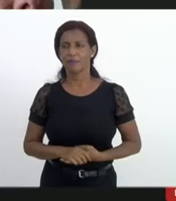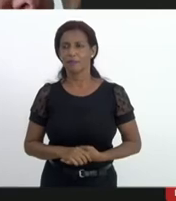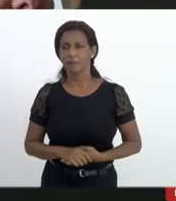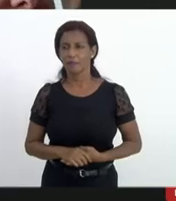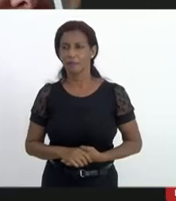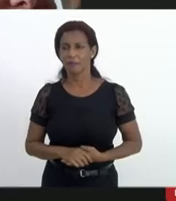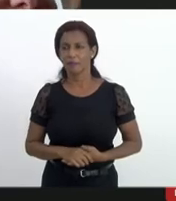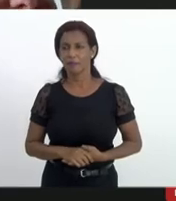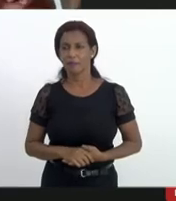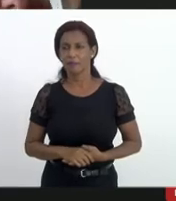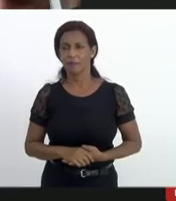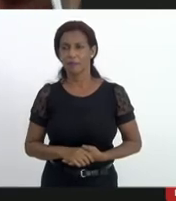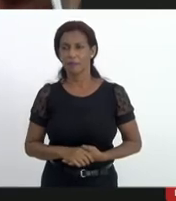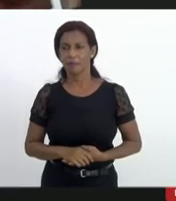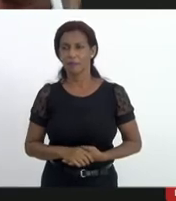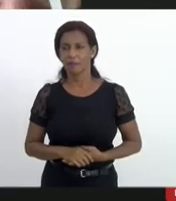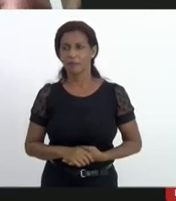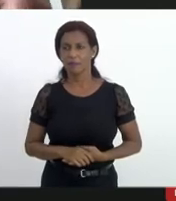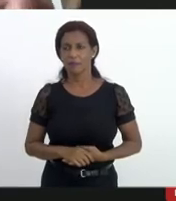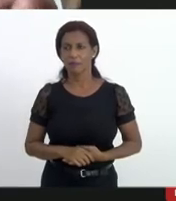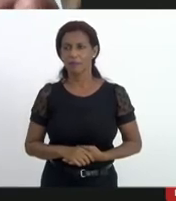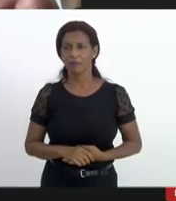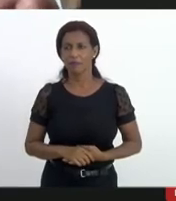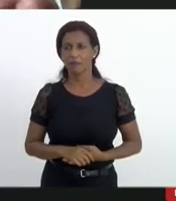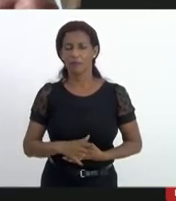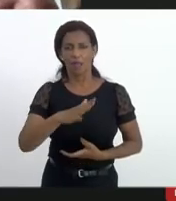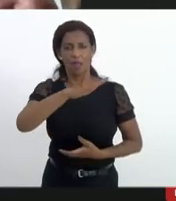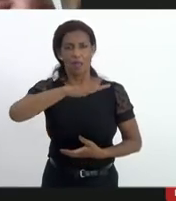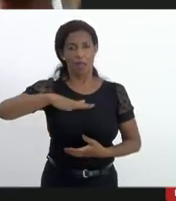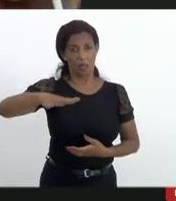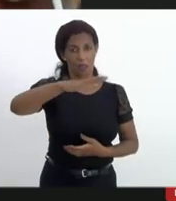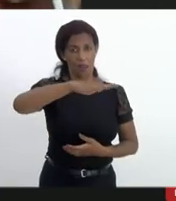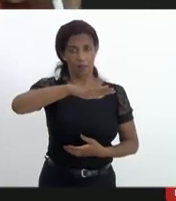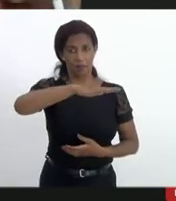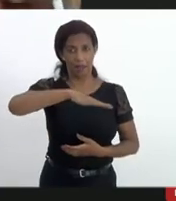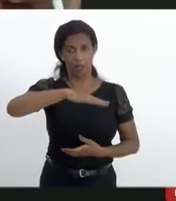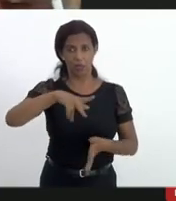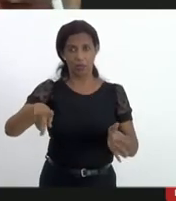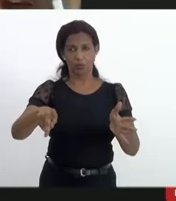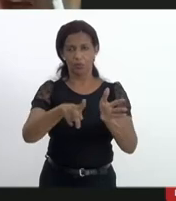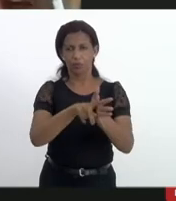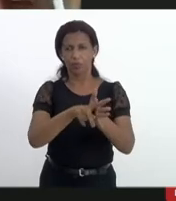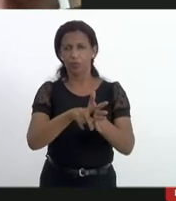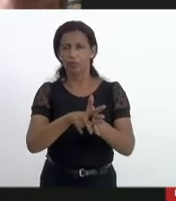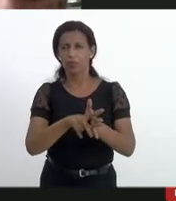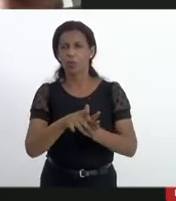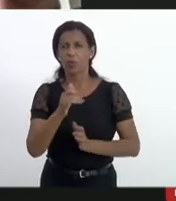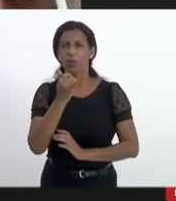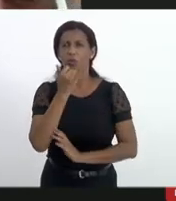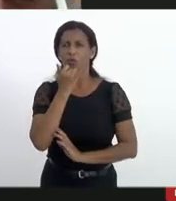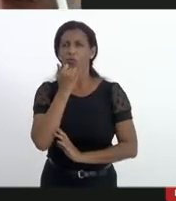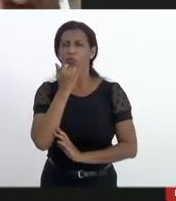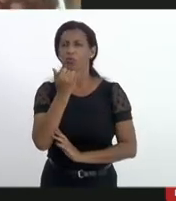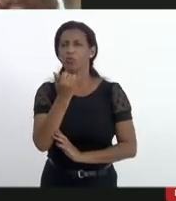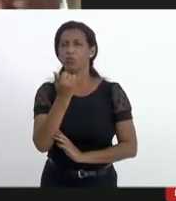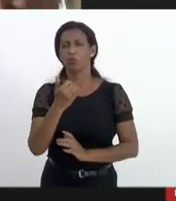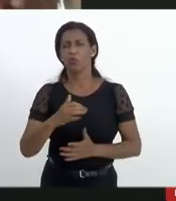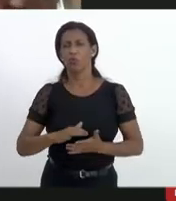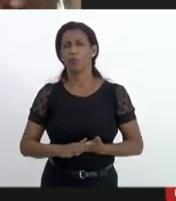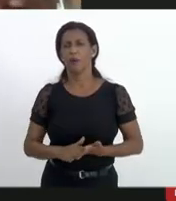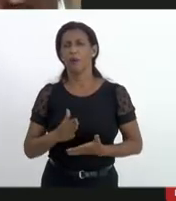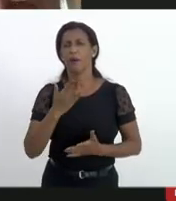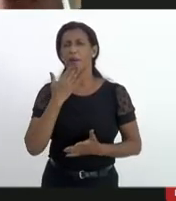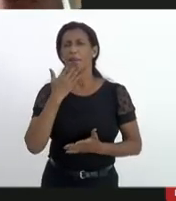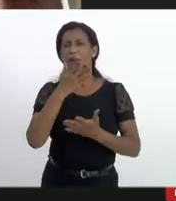elas ficavam reclusas a parte interior super coronel Blas peço que os